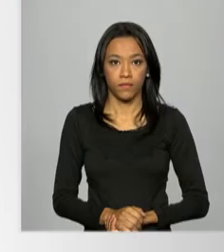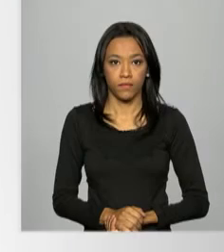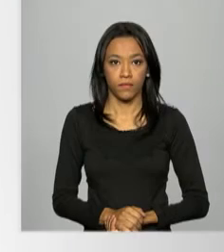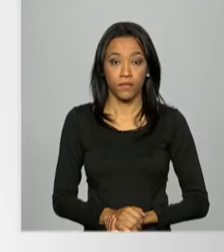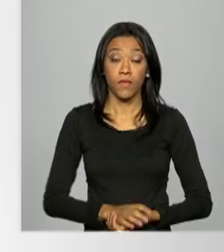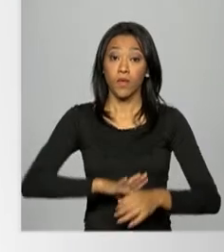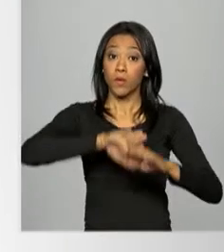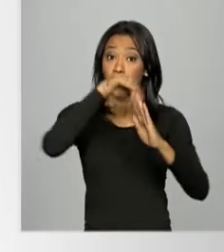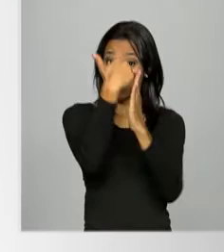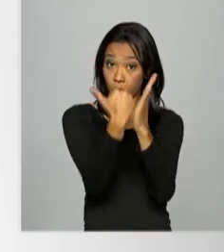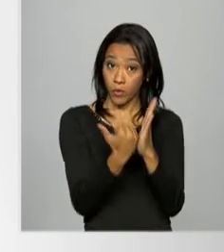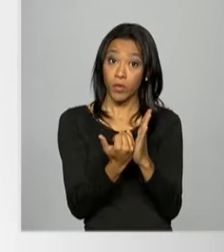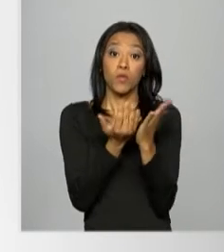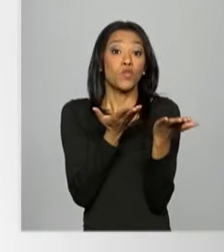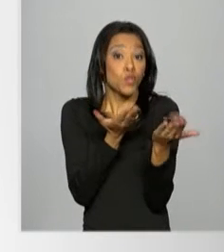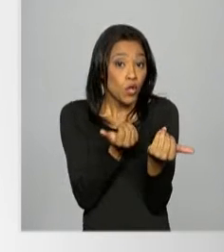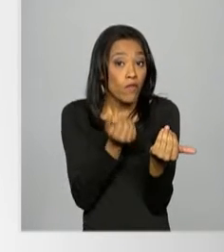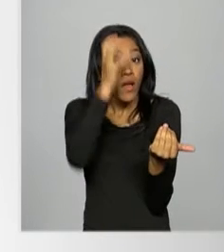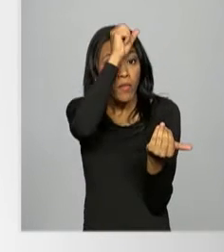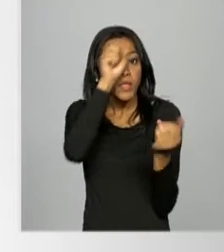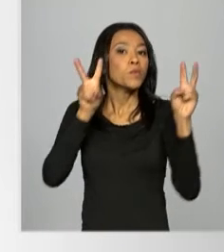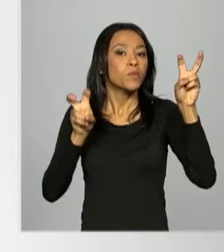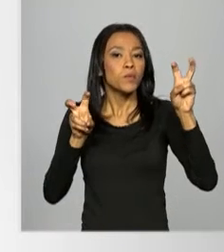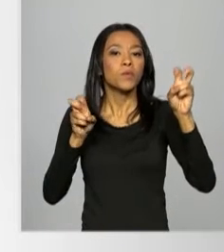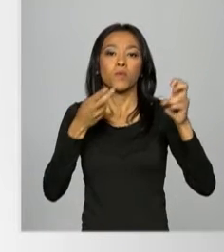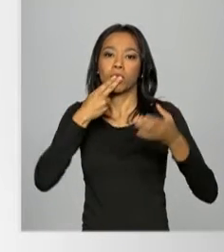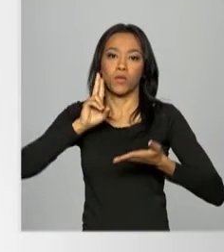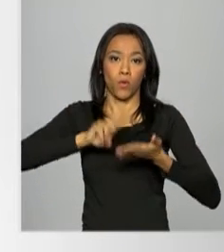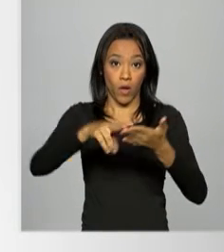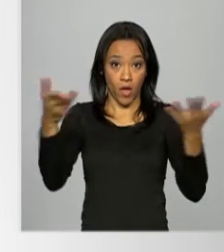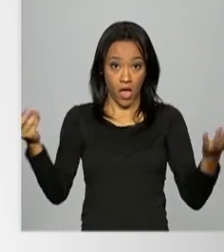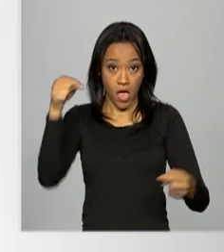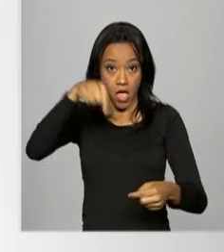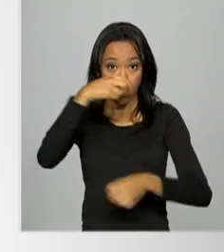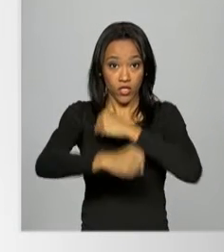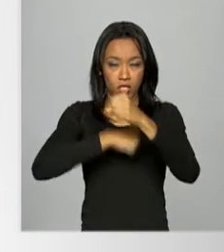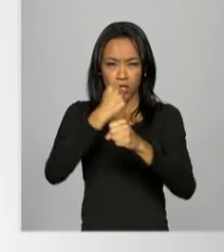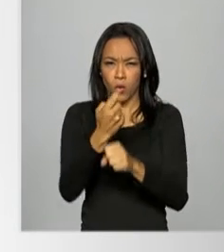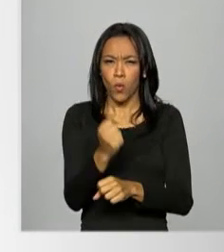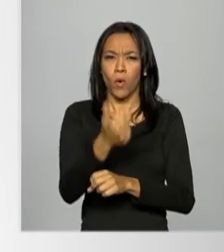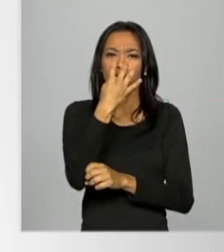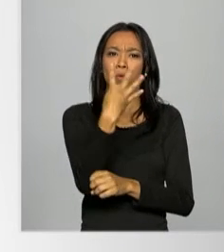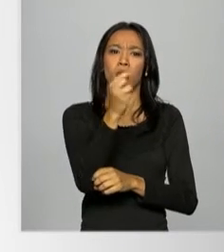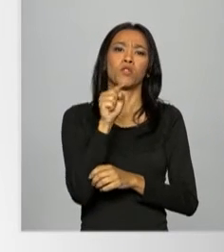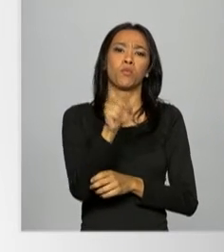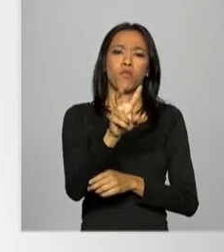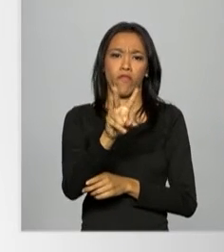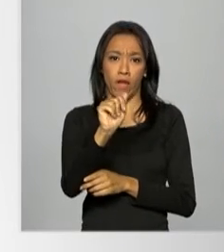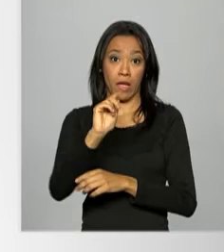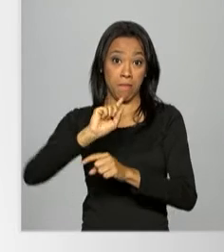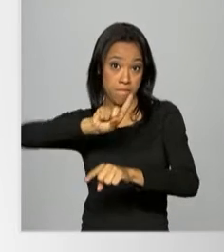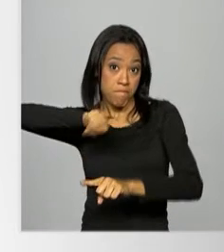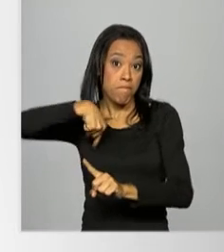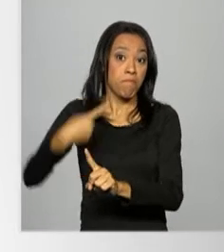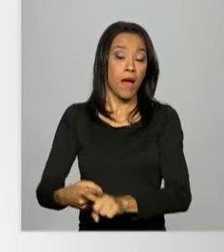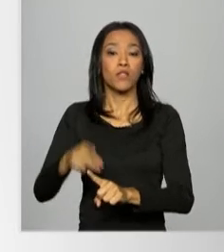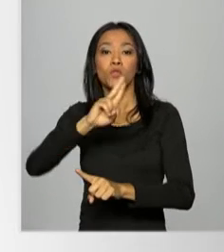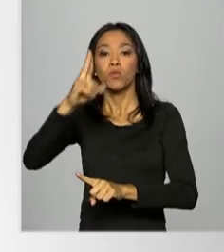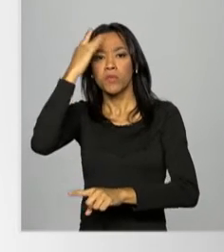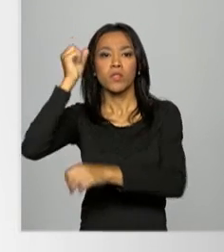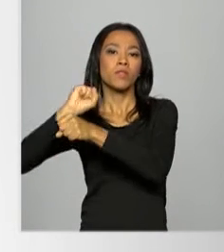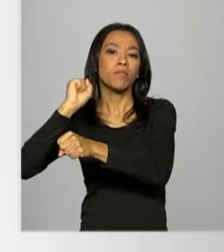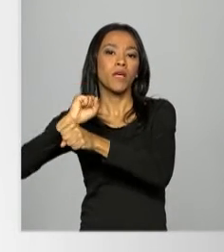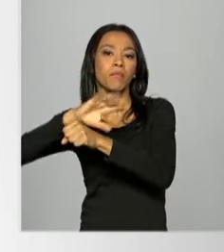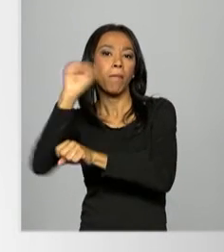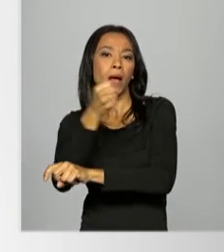O programa Jovem Aprendiz dos Correios vai ofertar este ano quase 4 mil vagas mais cadastro reserva. Para